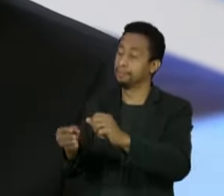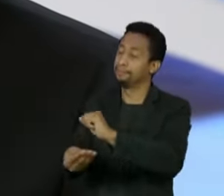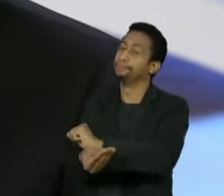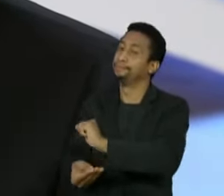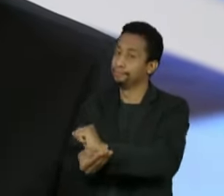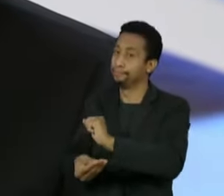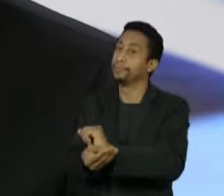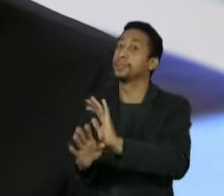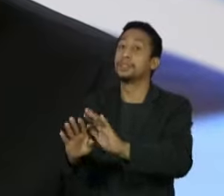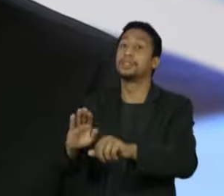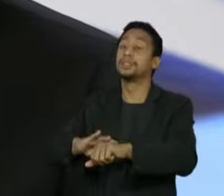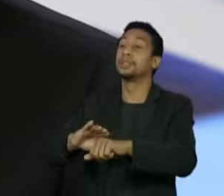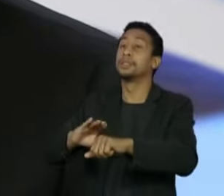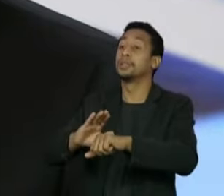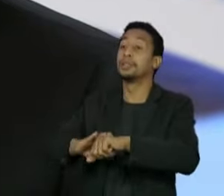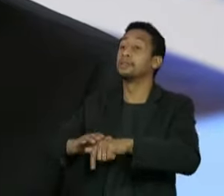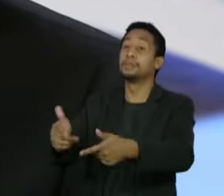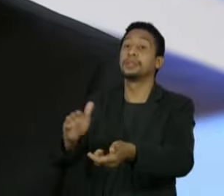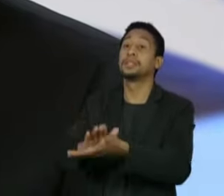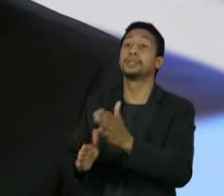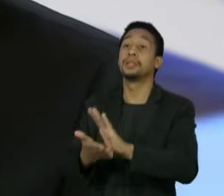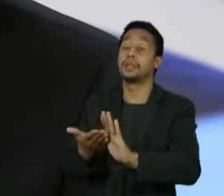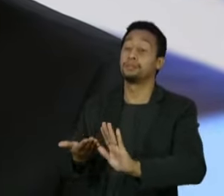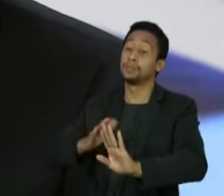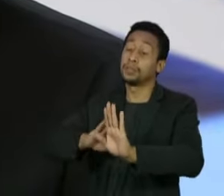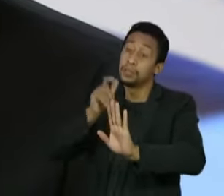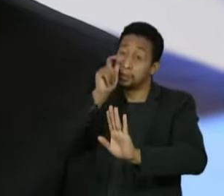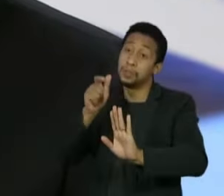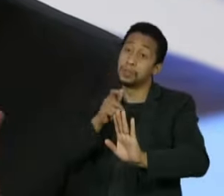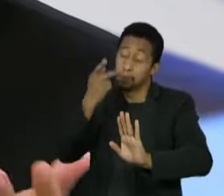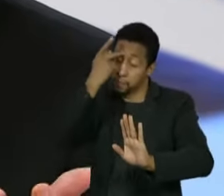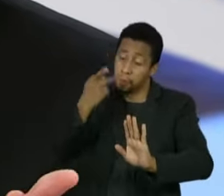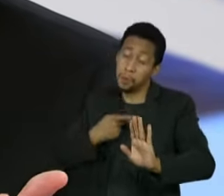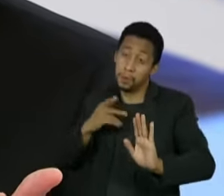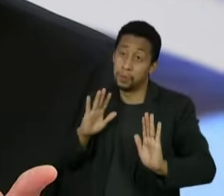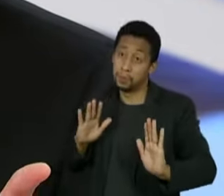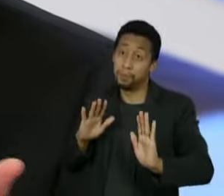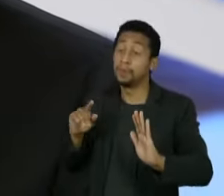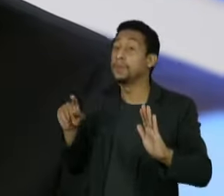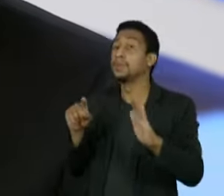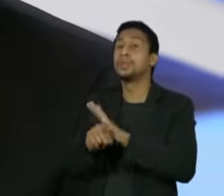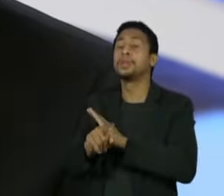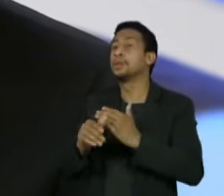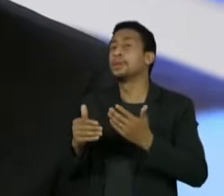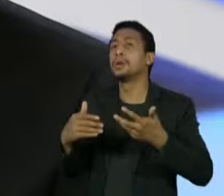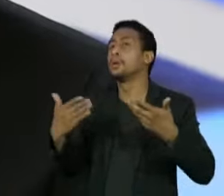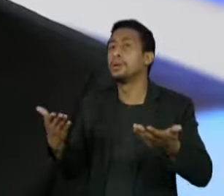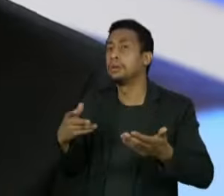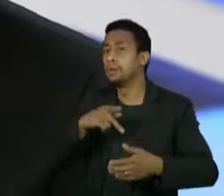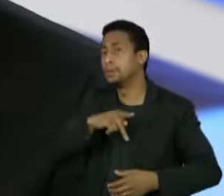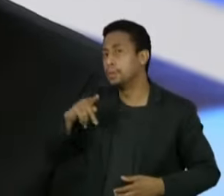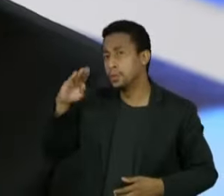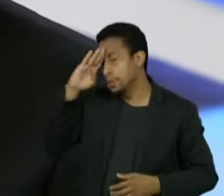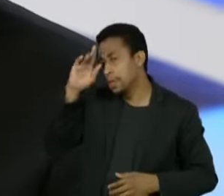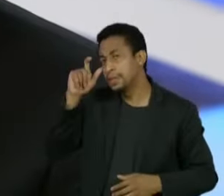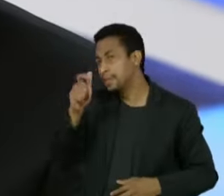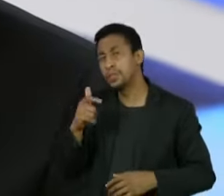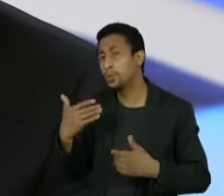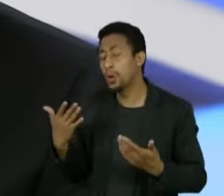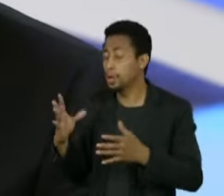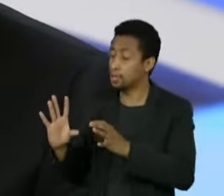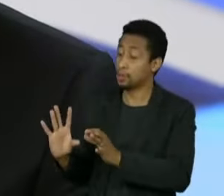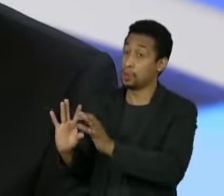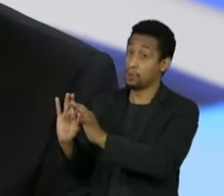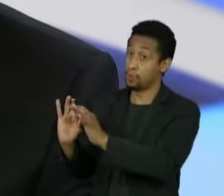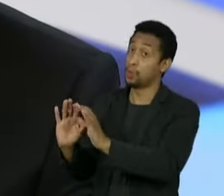Prevaricar é você deixar de fazer ou fazer alguma coisa para atender interesse próprio. Então, algumas pessoas diziam, qual é o interesse de Bolsonaro? O interesse é justamente manter essa vinculação com